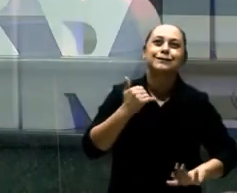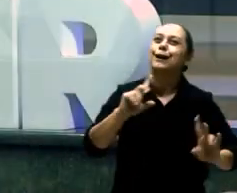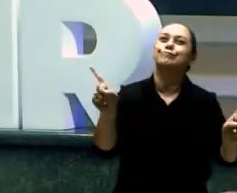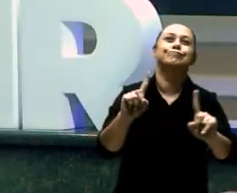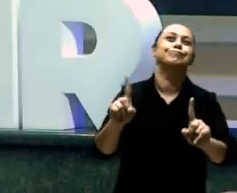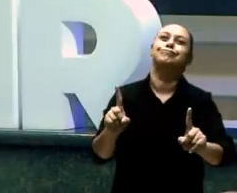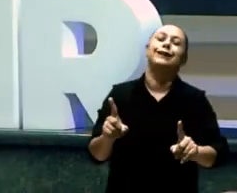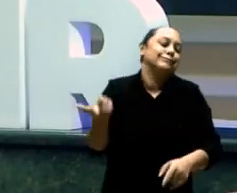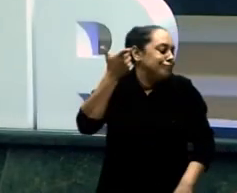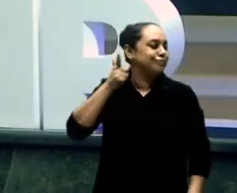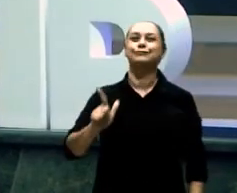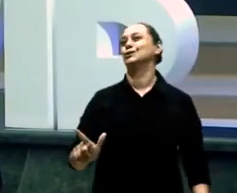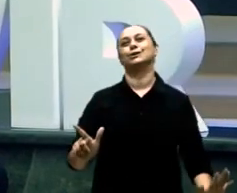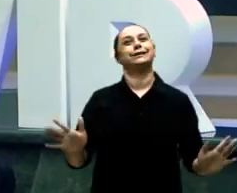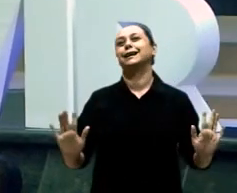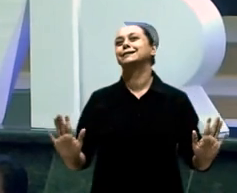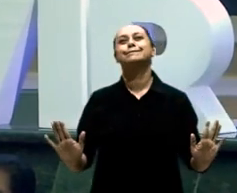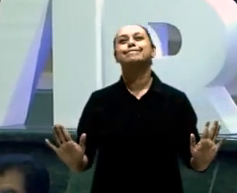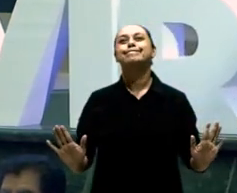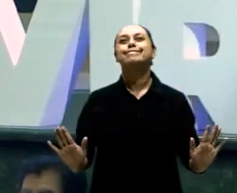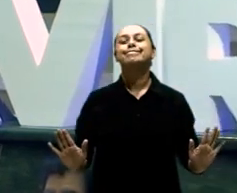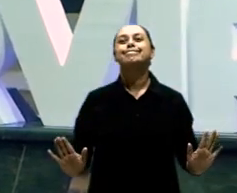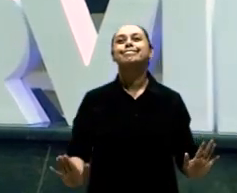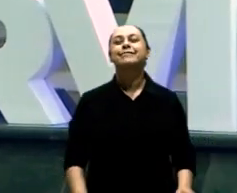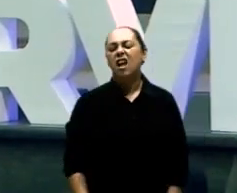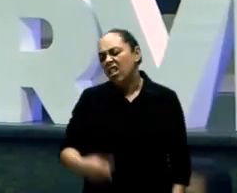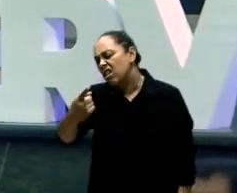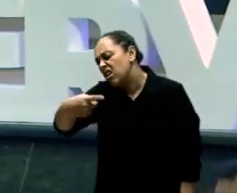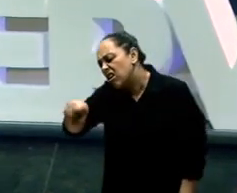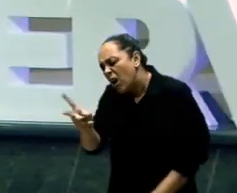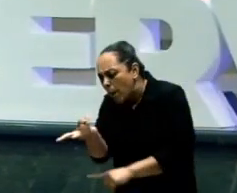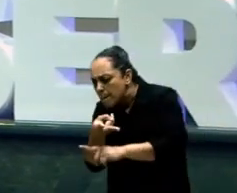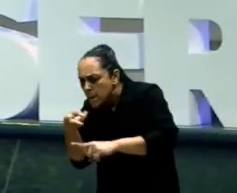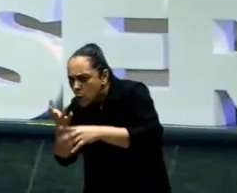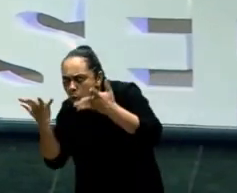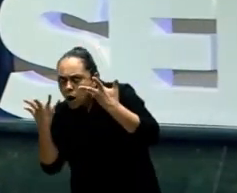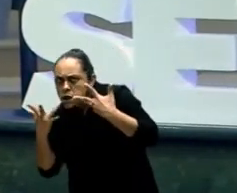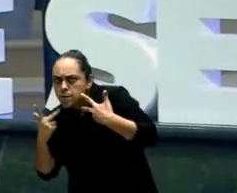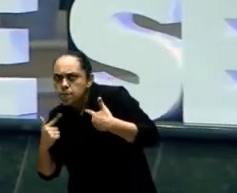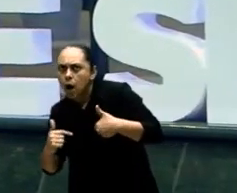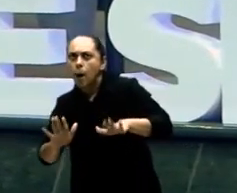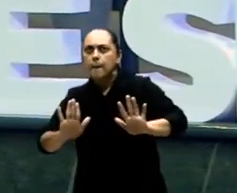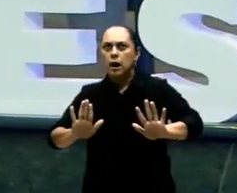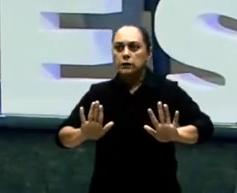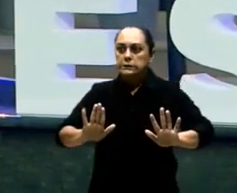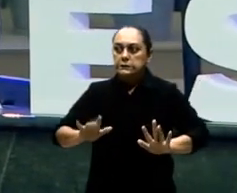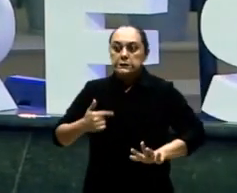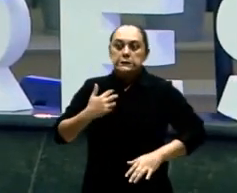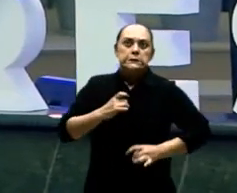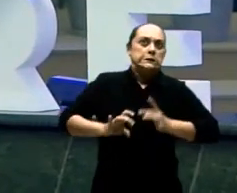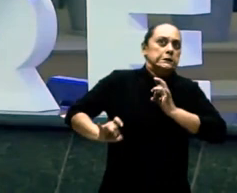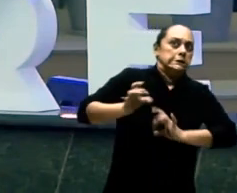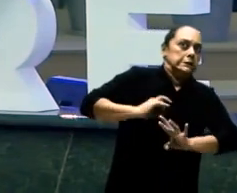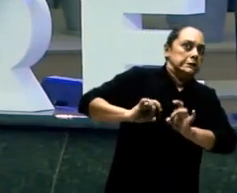urso E vou mostrar Para o meu pai Que eu também Sou caçador E quando vê o urso Corre Eu imagino